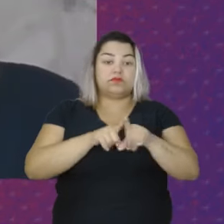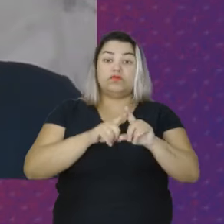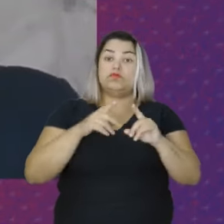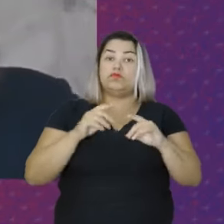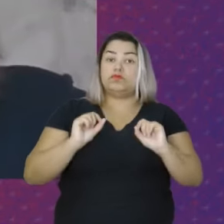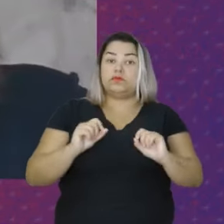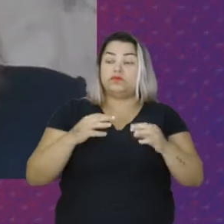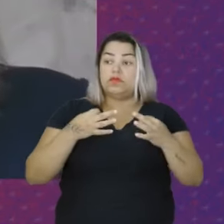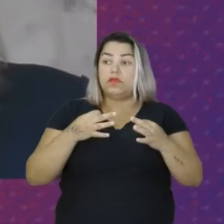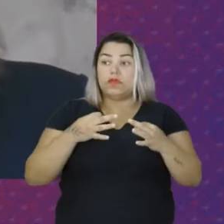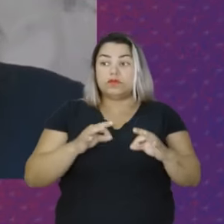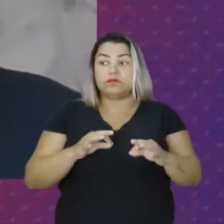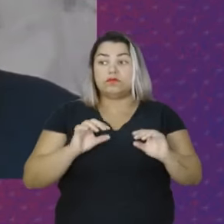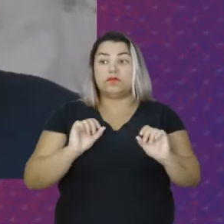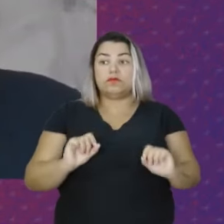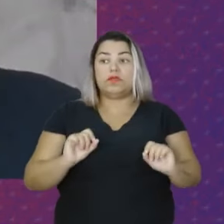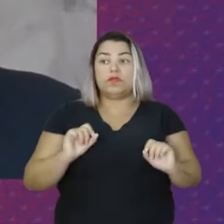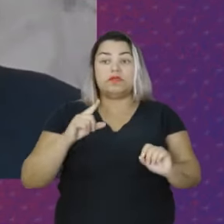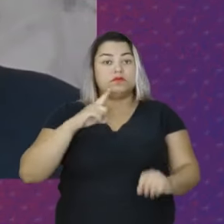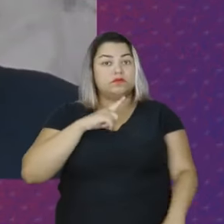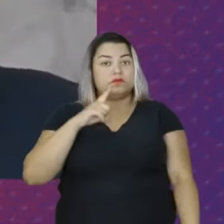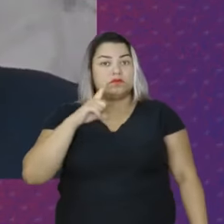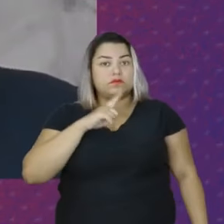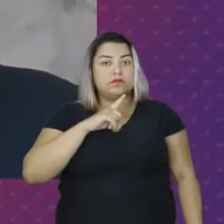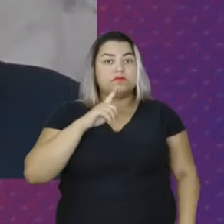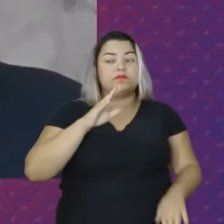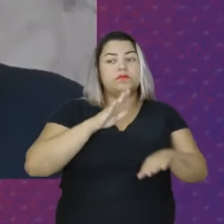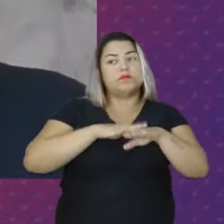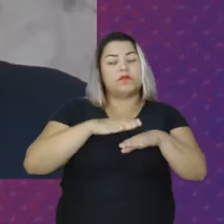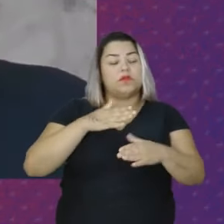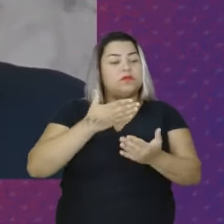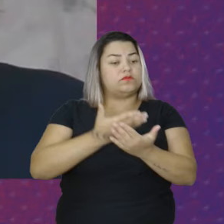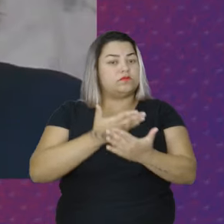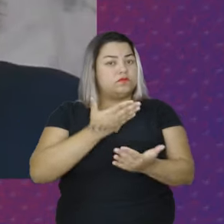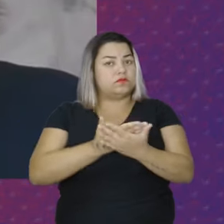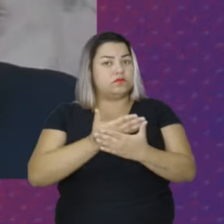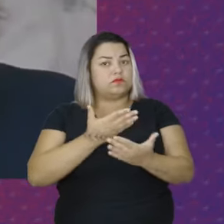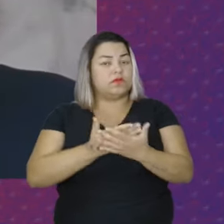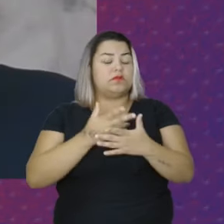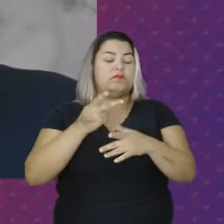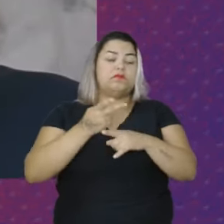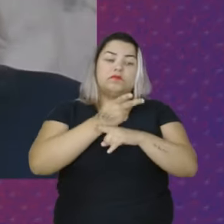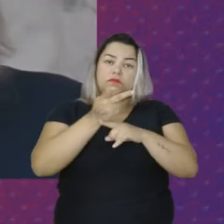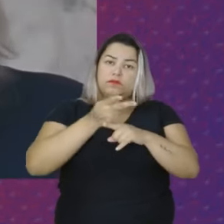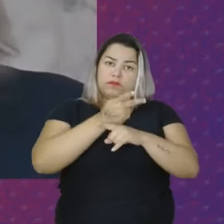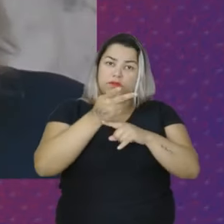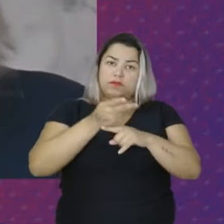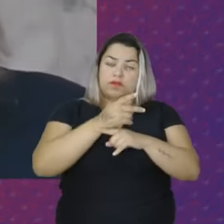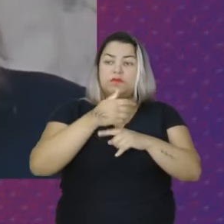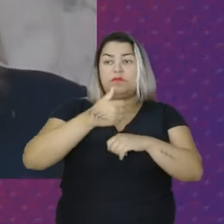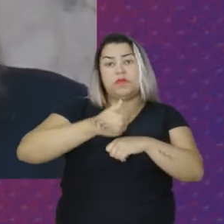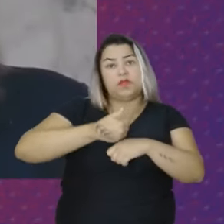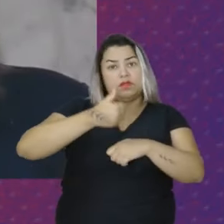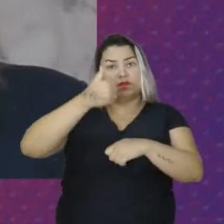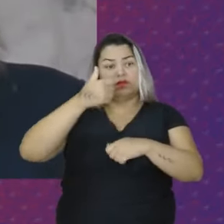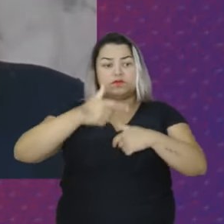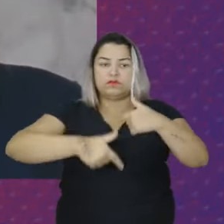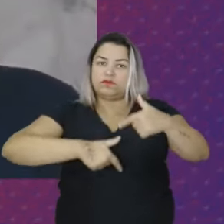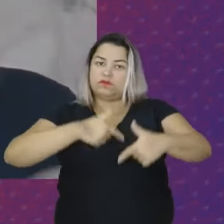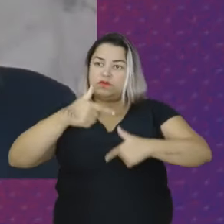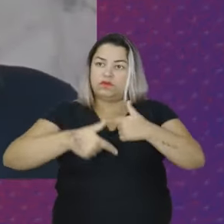possam, a partir daí, terem uma maior escolaridade Buscarem mais e melhores empregos